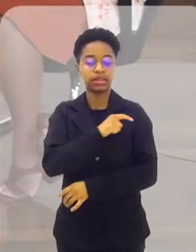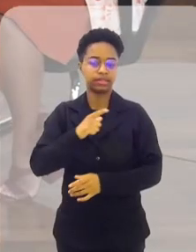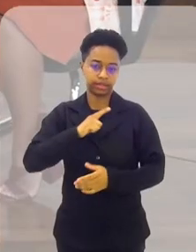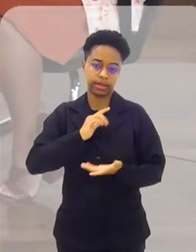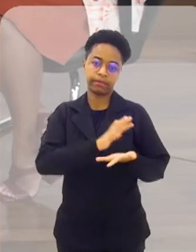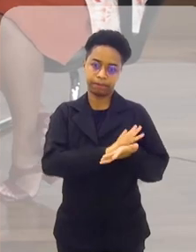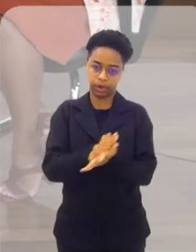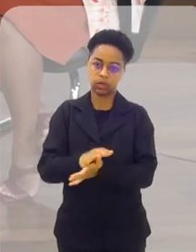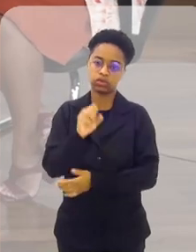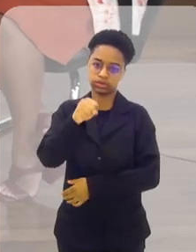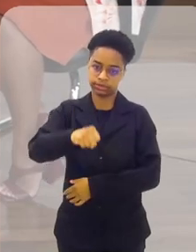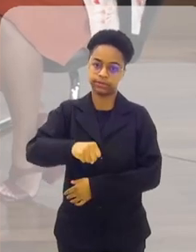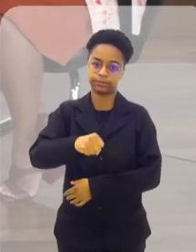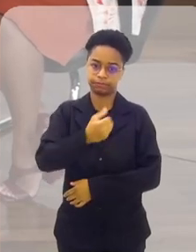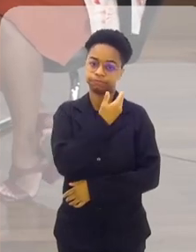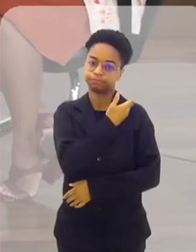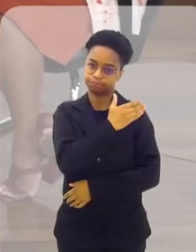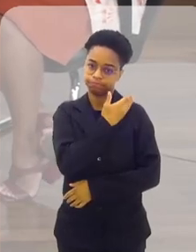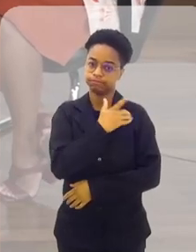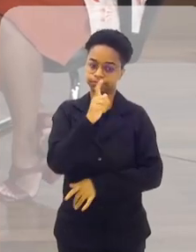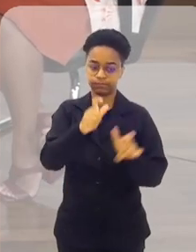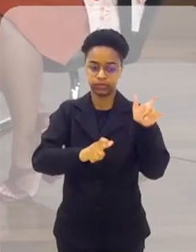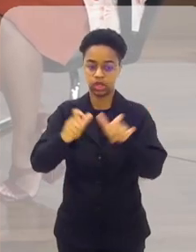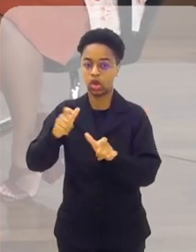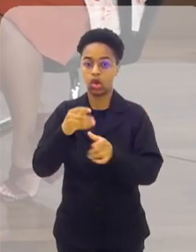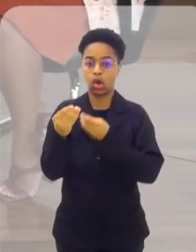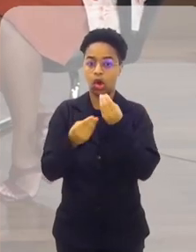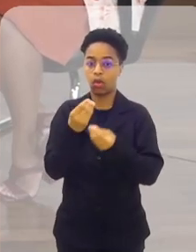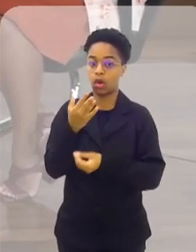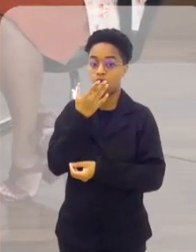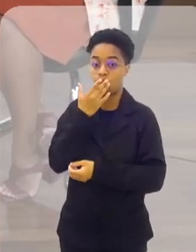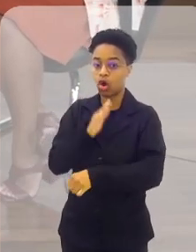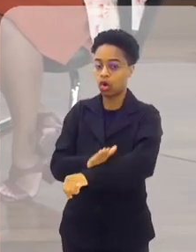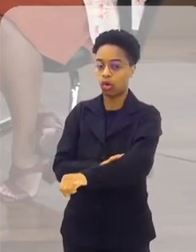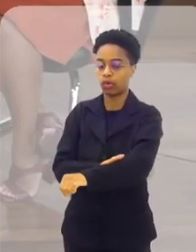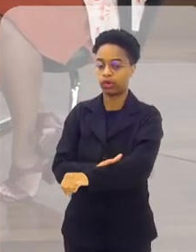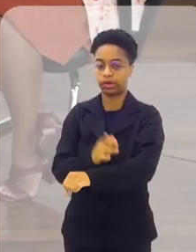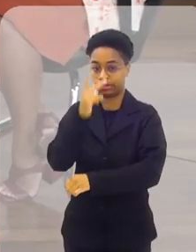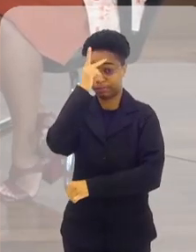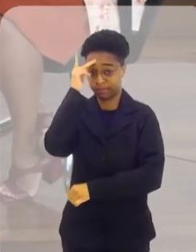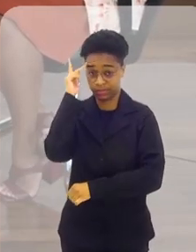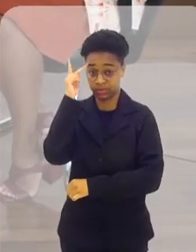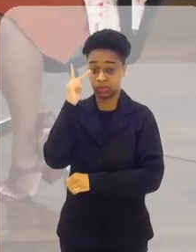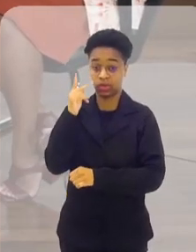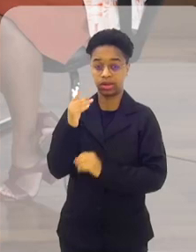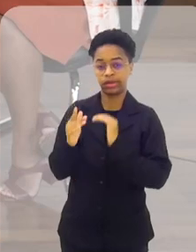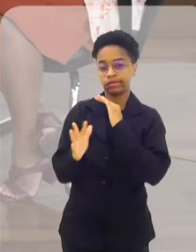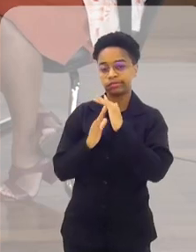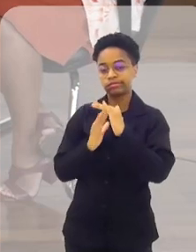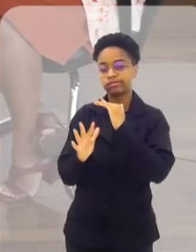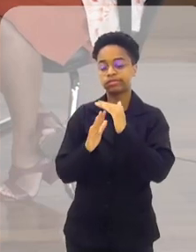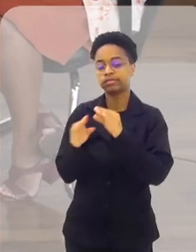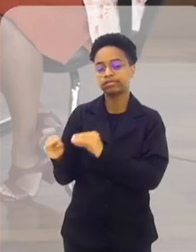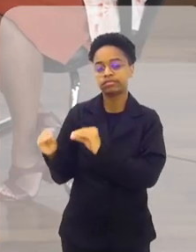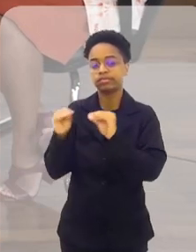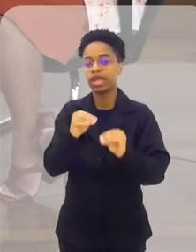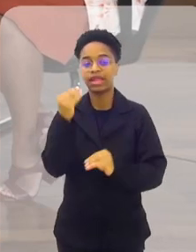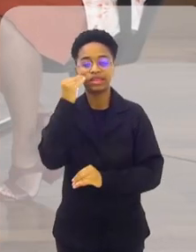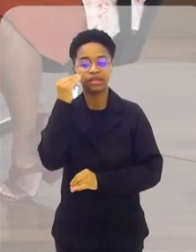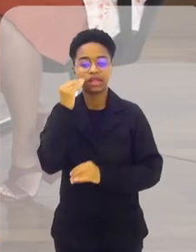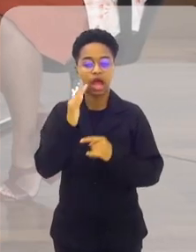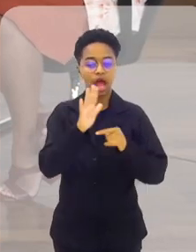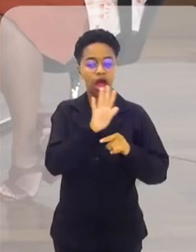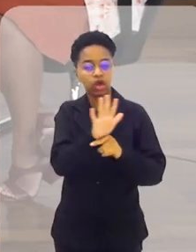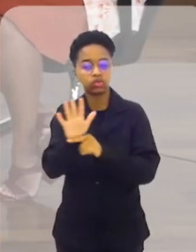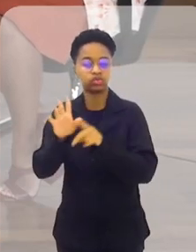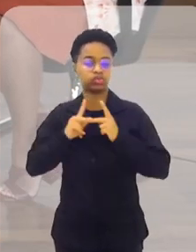há um preconceito com relação à cor da pele dessa pessoa que vem buscar ajuda humanitária. Há um